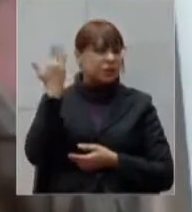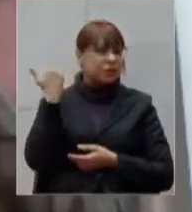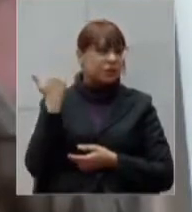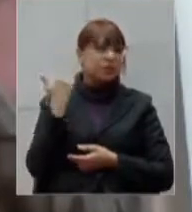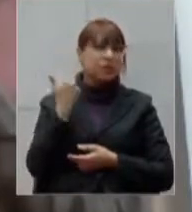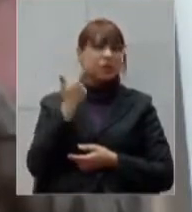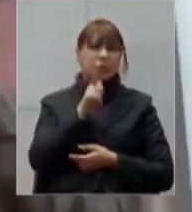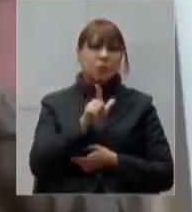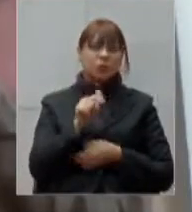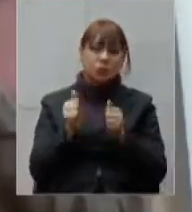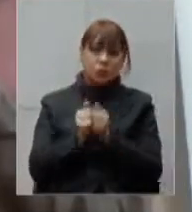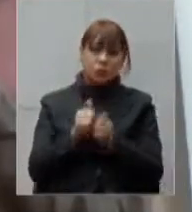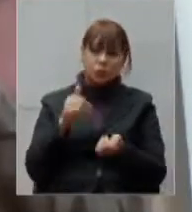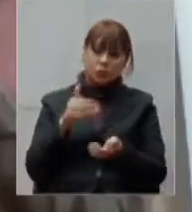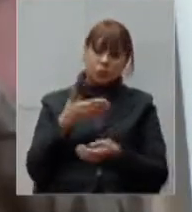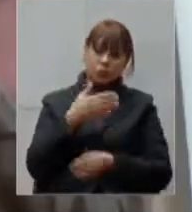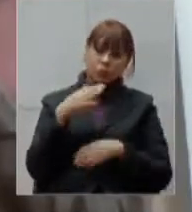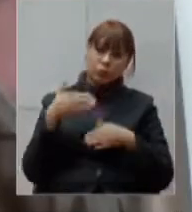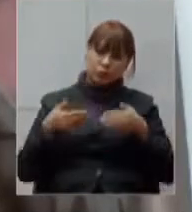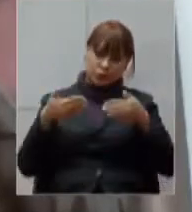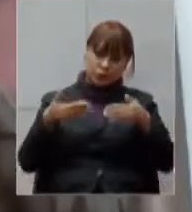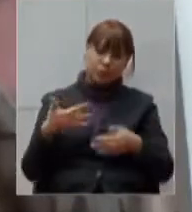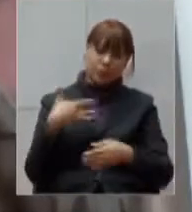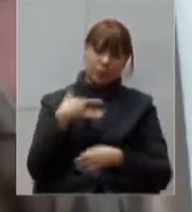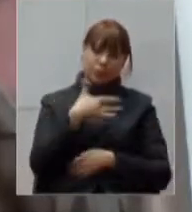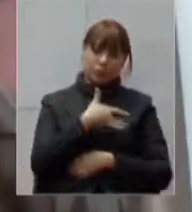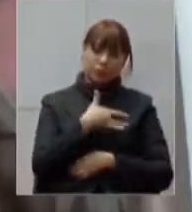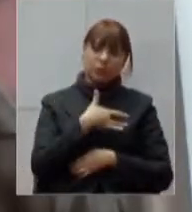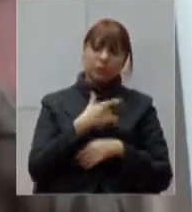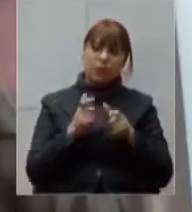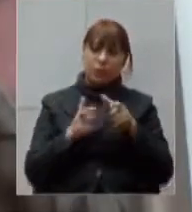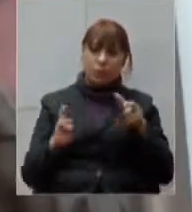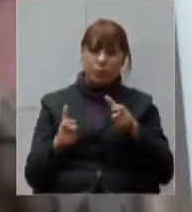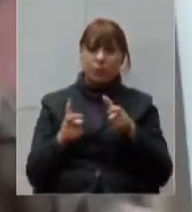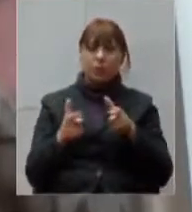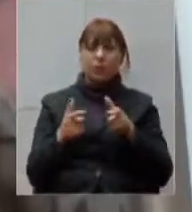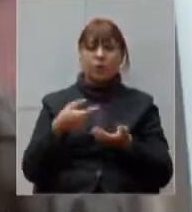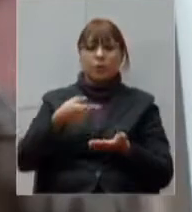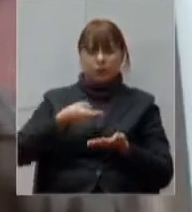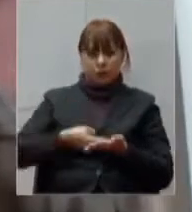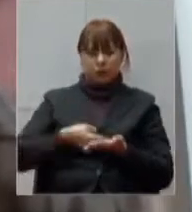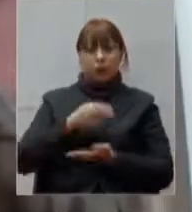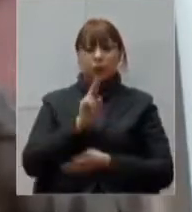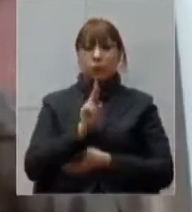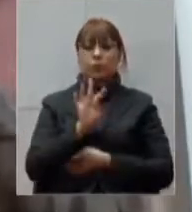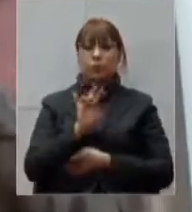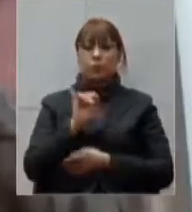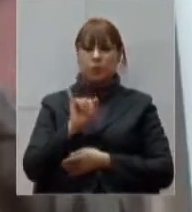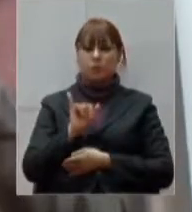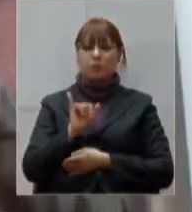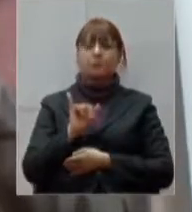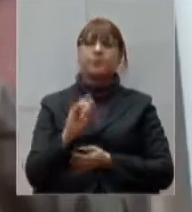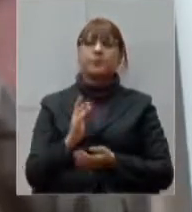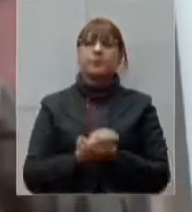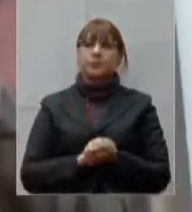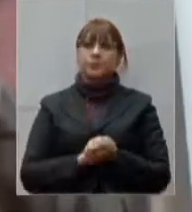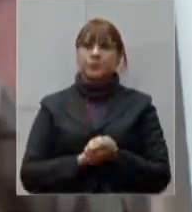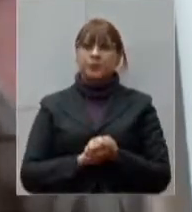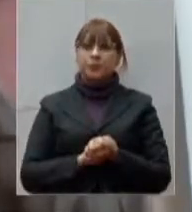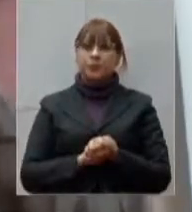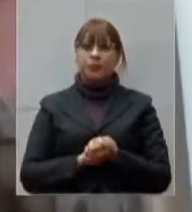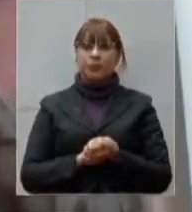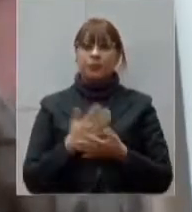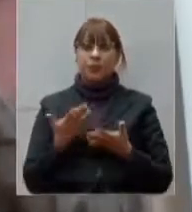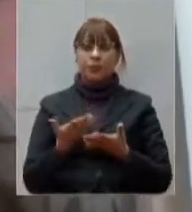aí na habilitação de leitos de UTI. E, hoje, nós conseguimos colocar, em relação aos valores pré